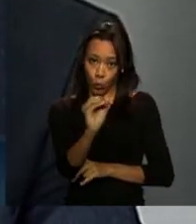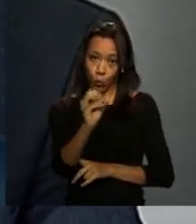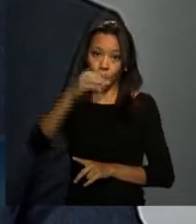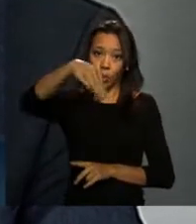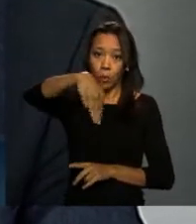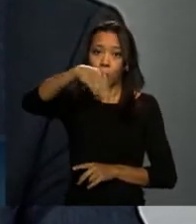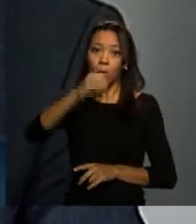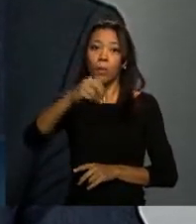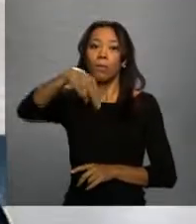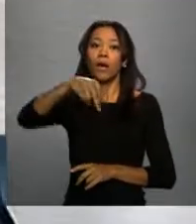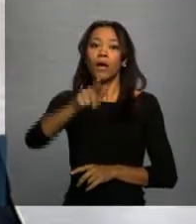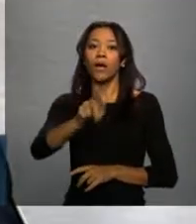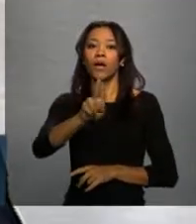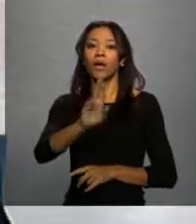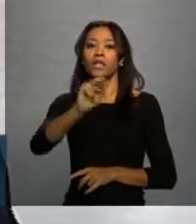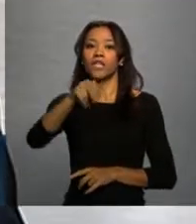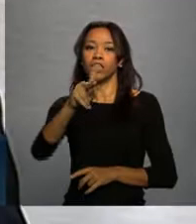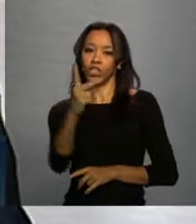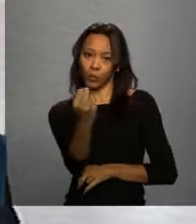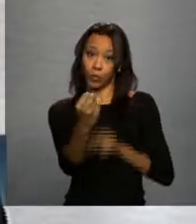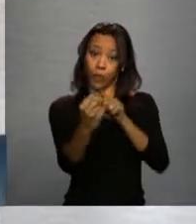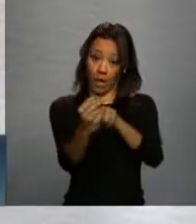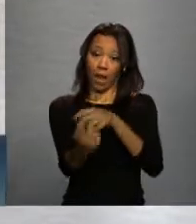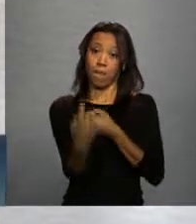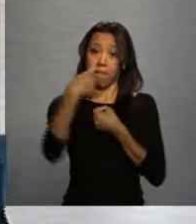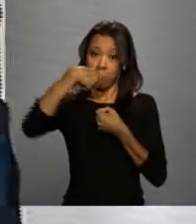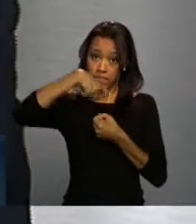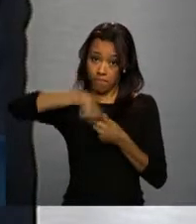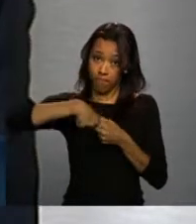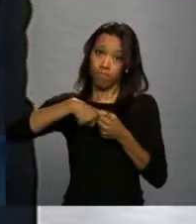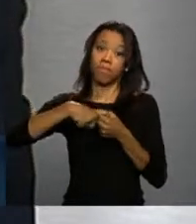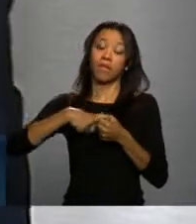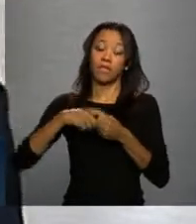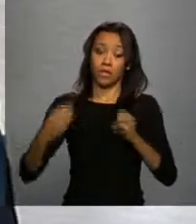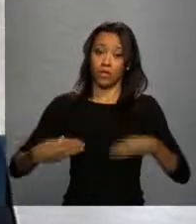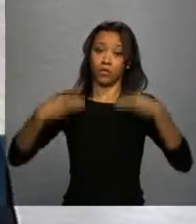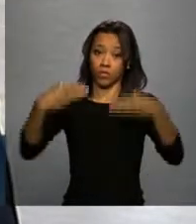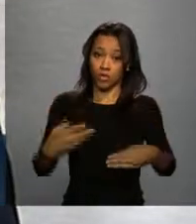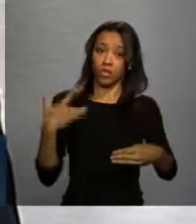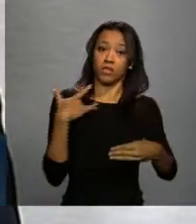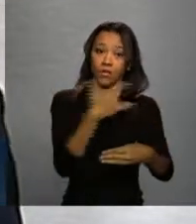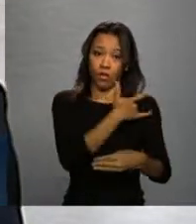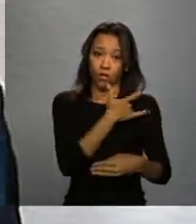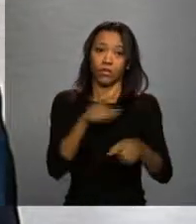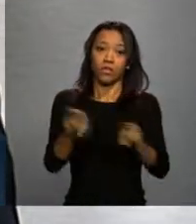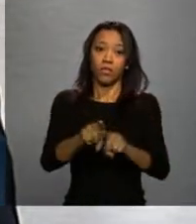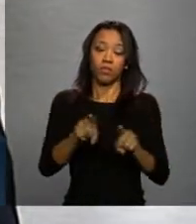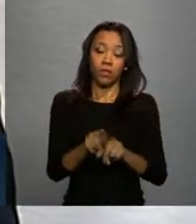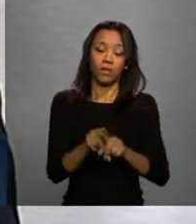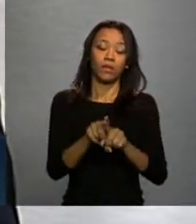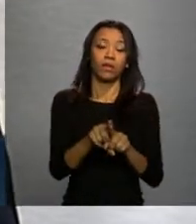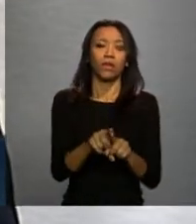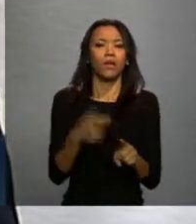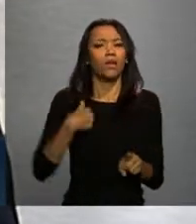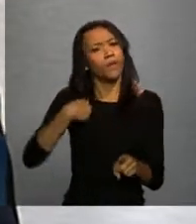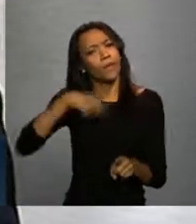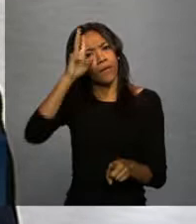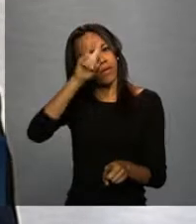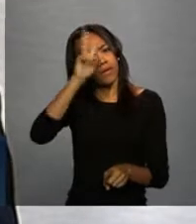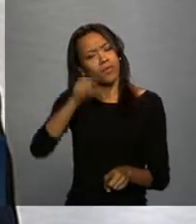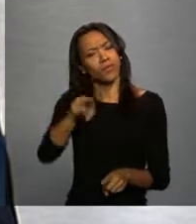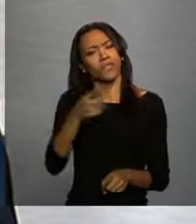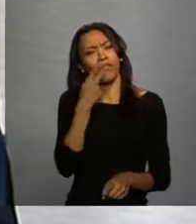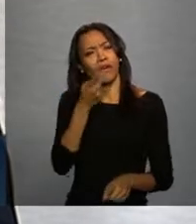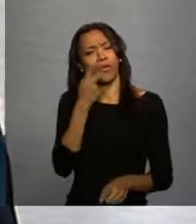parceira, Fiocruz, pertence ao Ministério, é um orgulho do Ministério. E a resposta, eu lembro, João, você estava